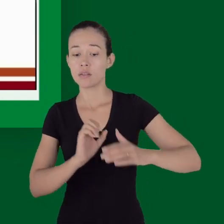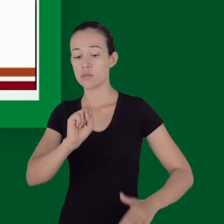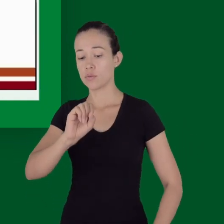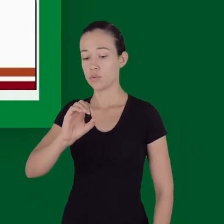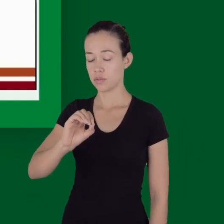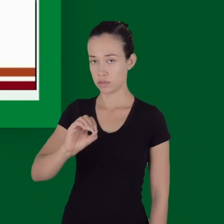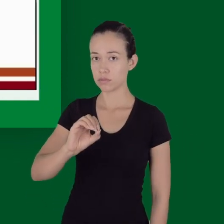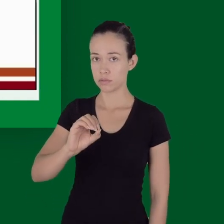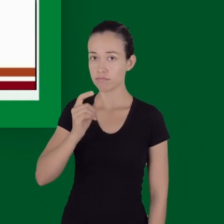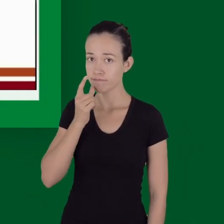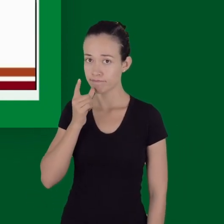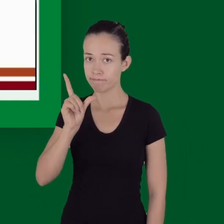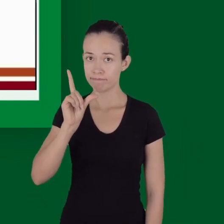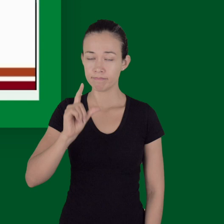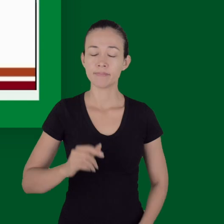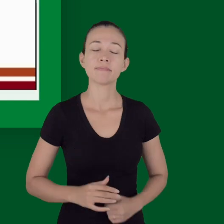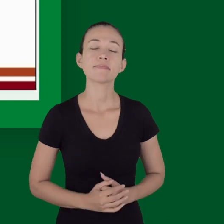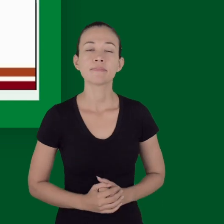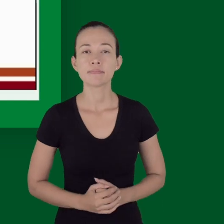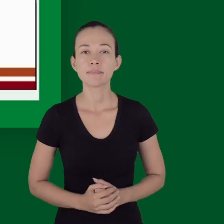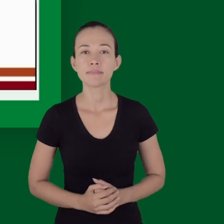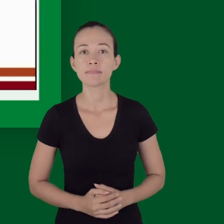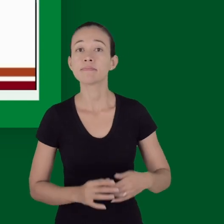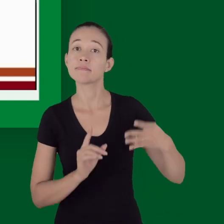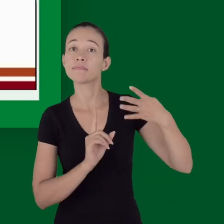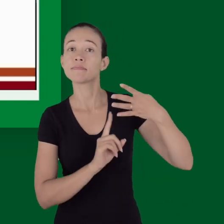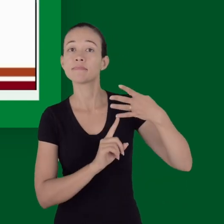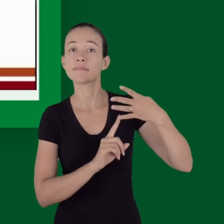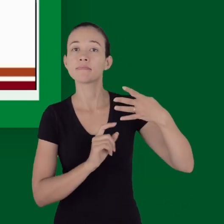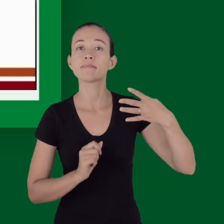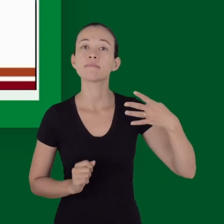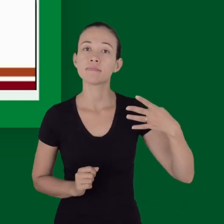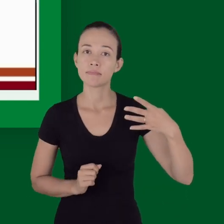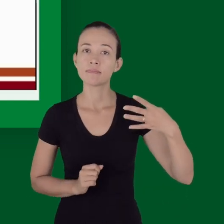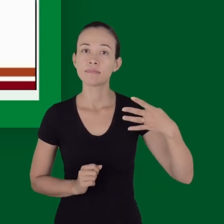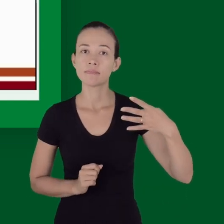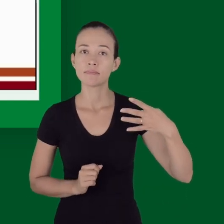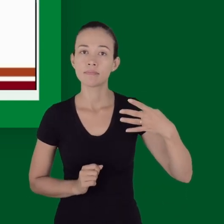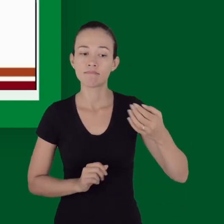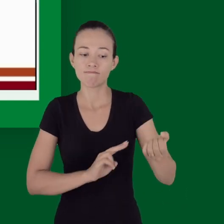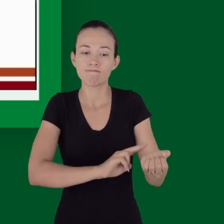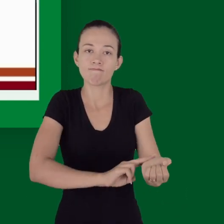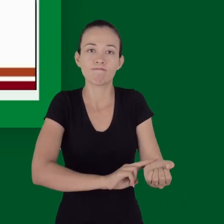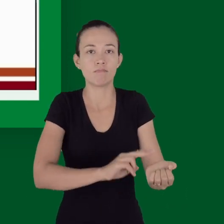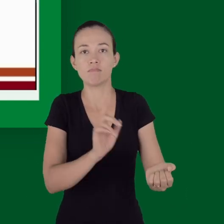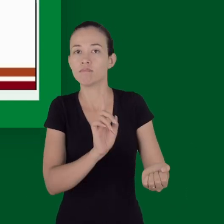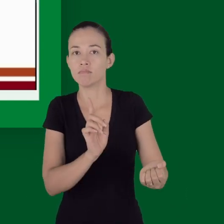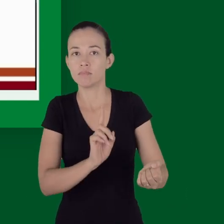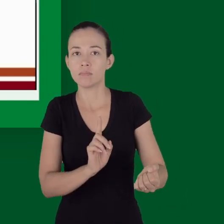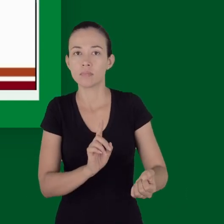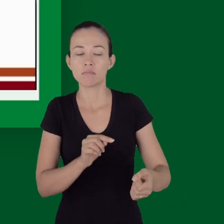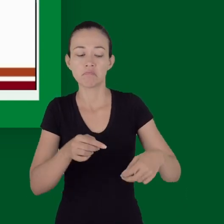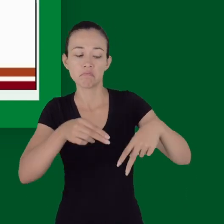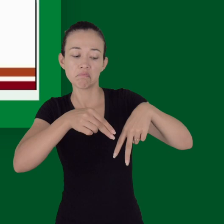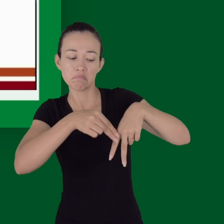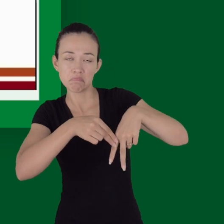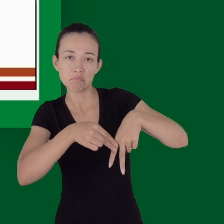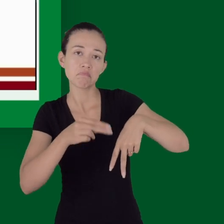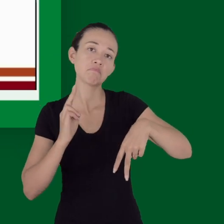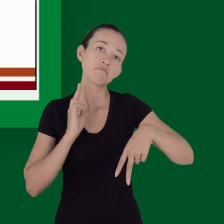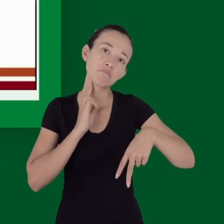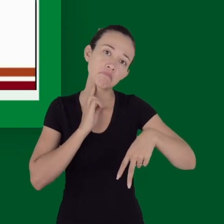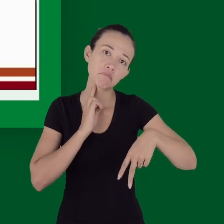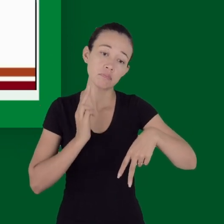80, então, nesses pacientes classe 3, a gente ainda consegue palpar. Classe 4, a palpação somente de pulsos centrais. O